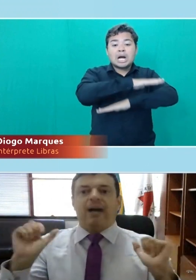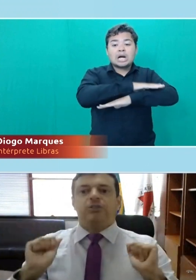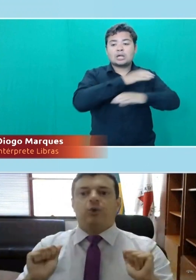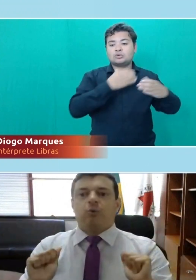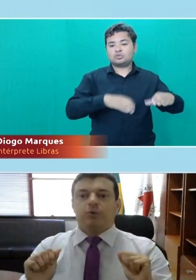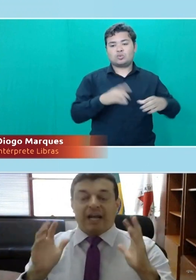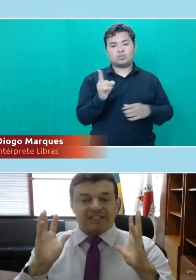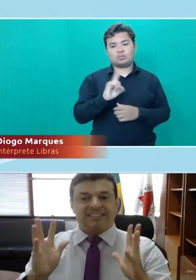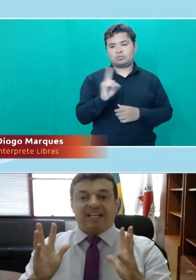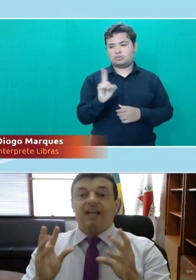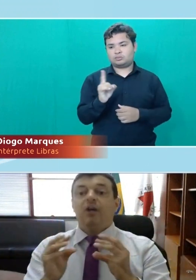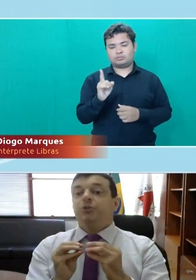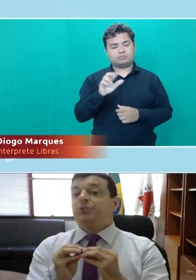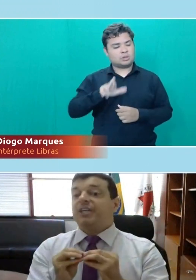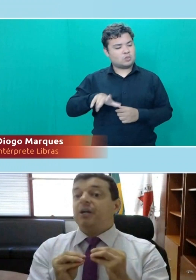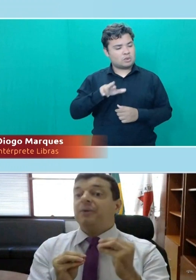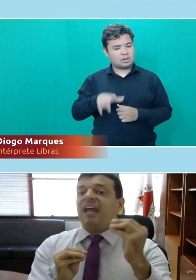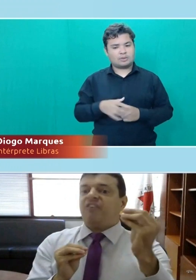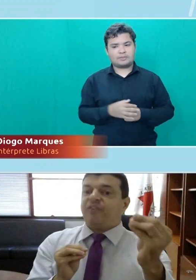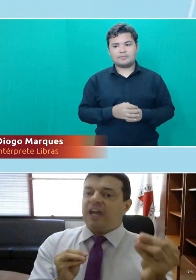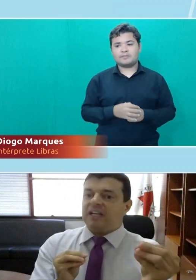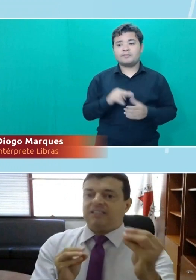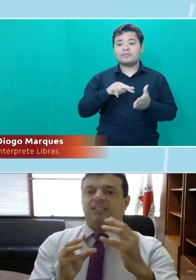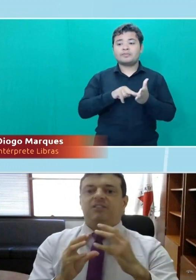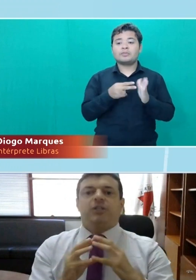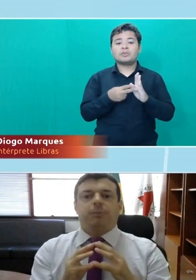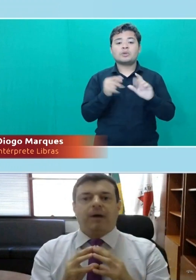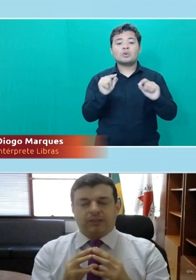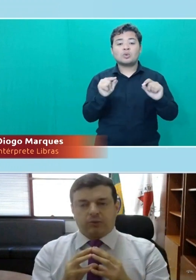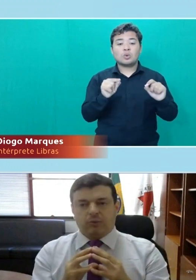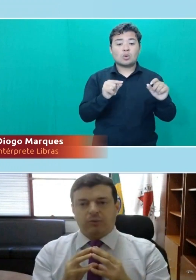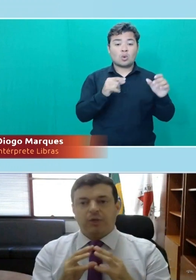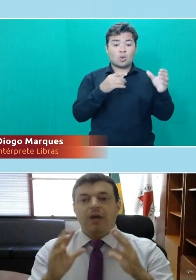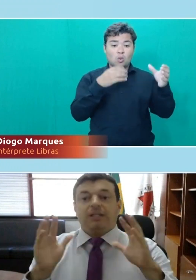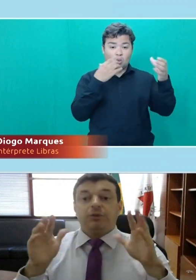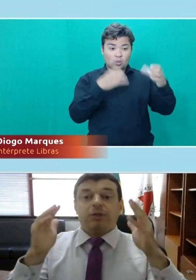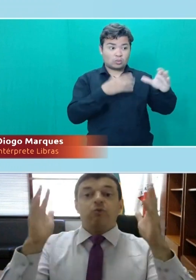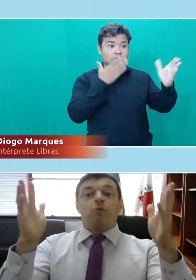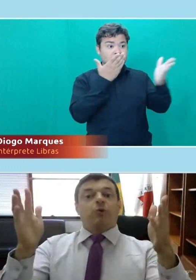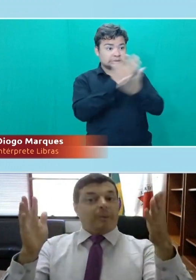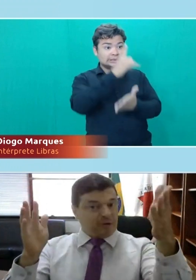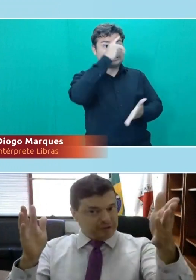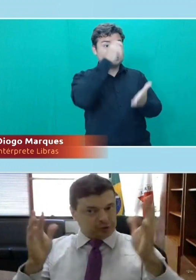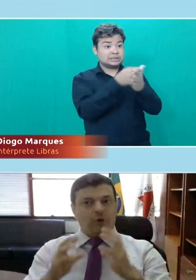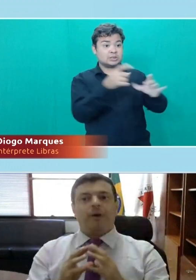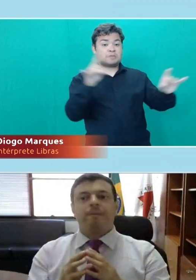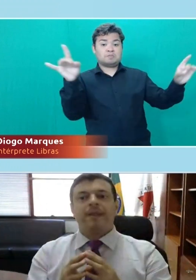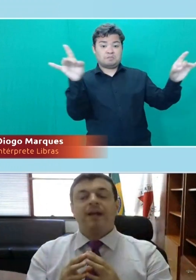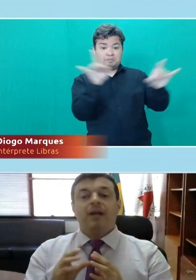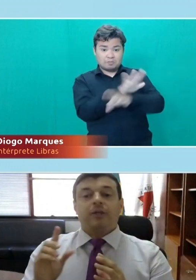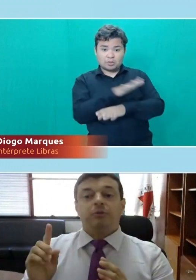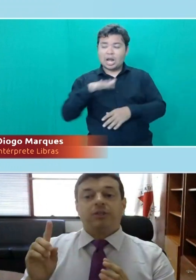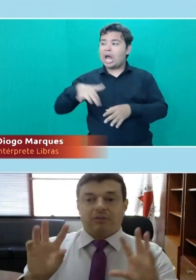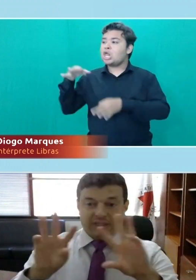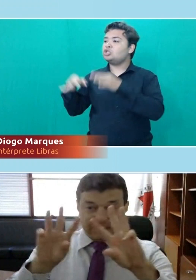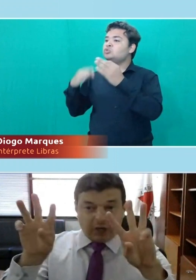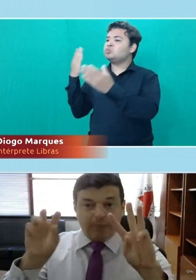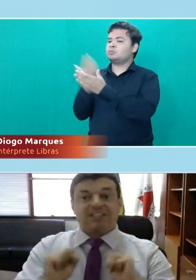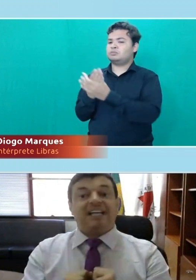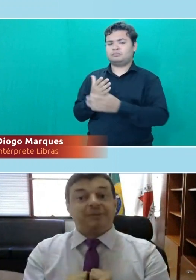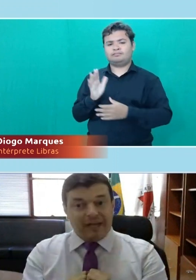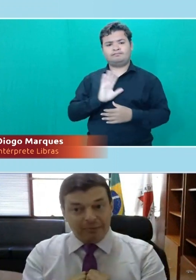judiciário não é banca de concurso, o isso quer dizer? O judiciário não interfere nas decisões de banca de concurso. Então, se eu tenho um concurso a professor, eu tenho,